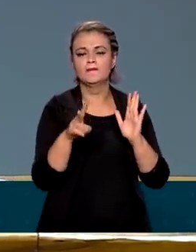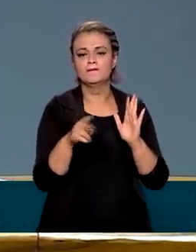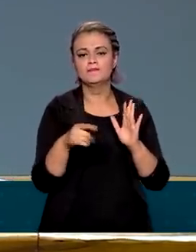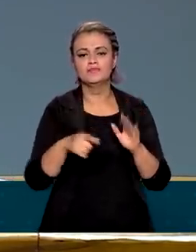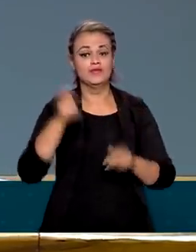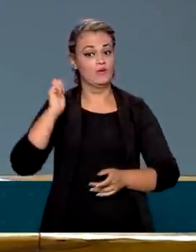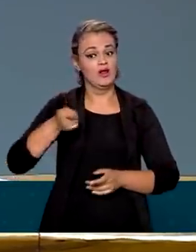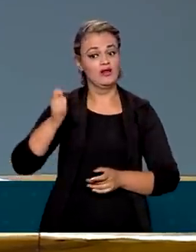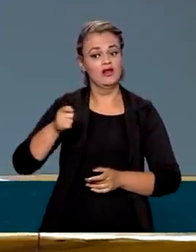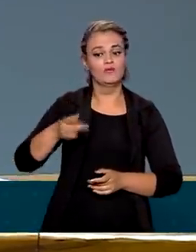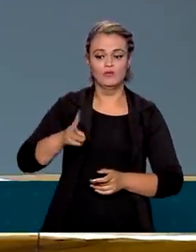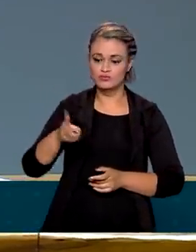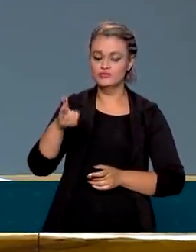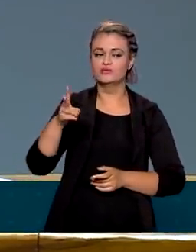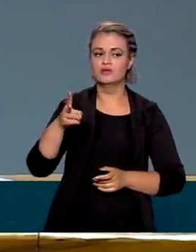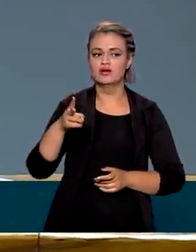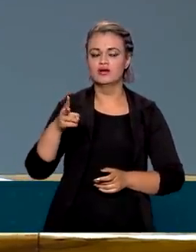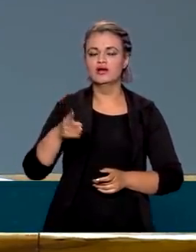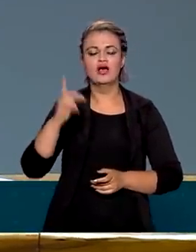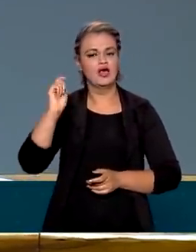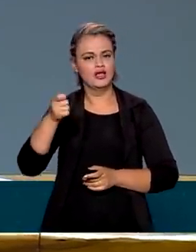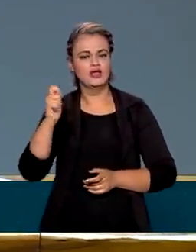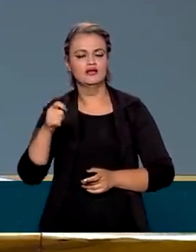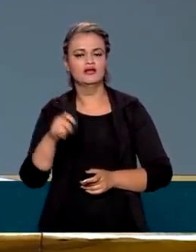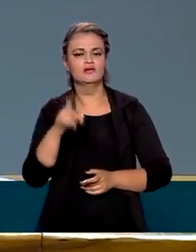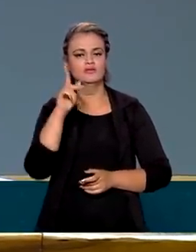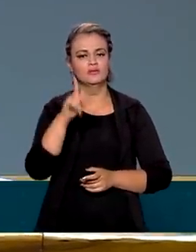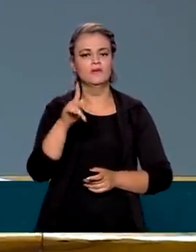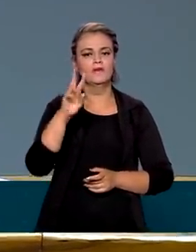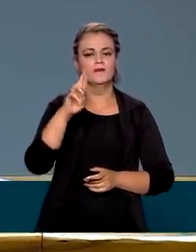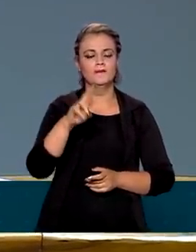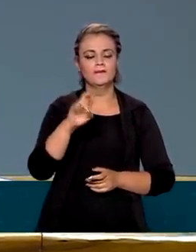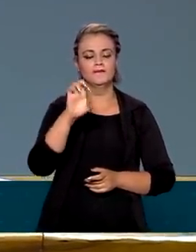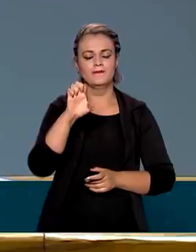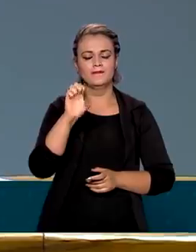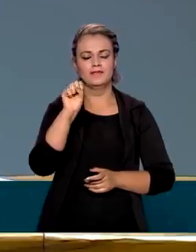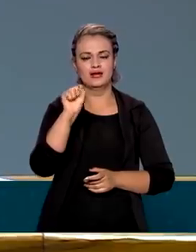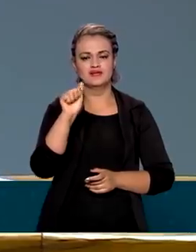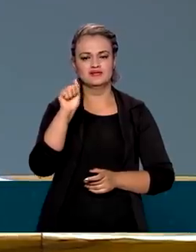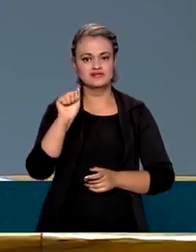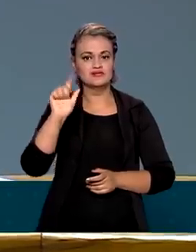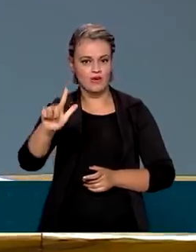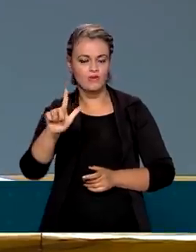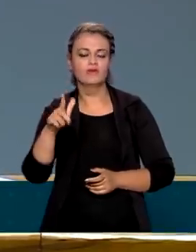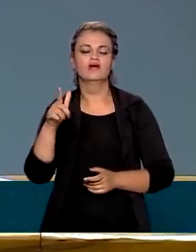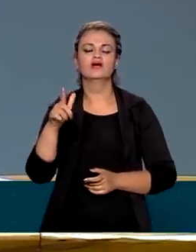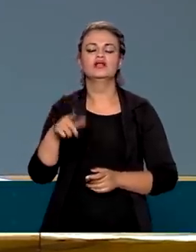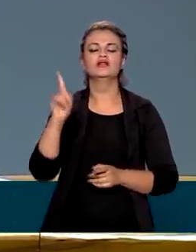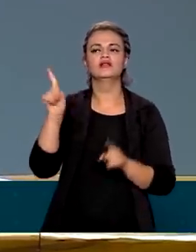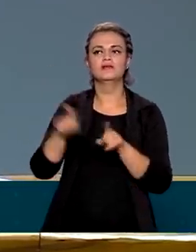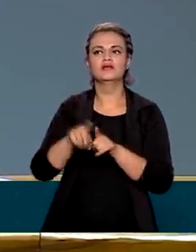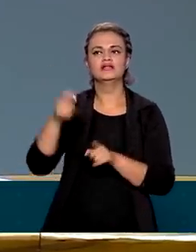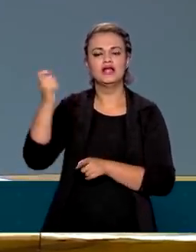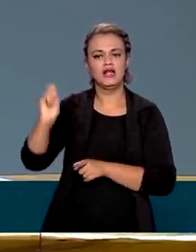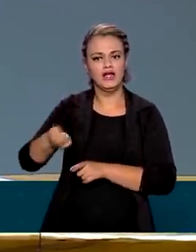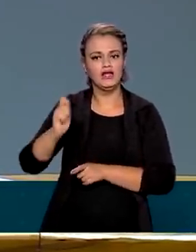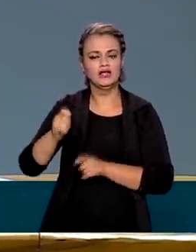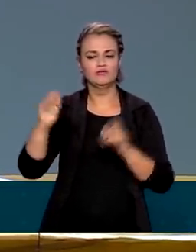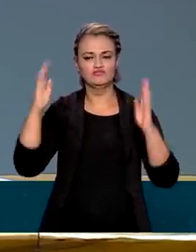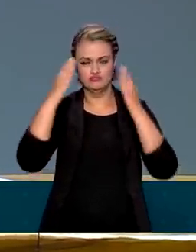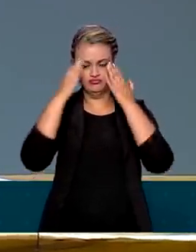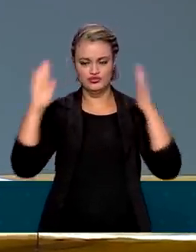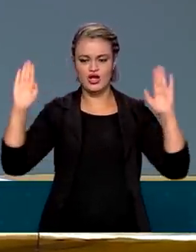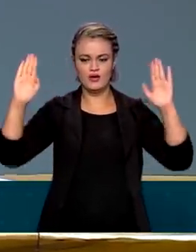os leilões, vem aí os leilões do pré-sal, que ficaram para trás, vem aí também os leilões de aeroportos, de